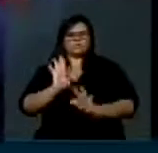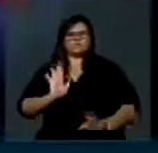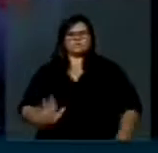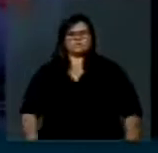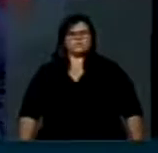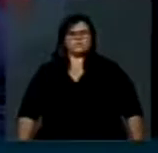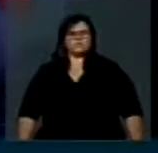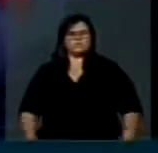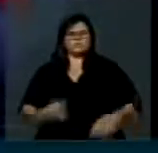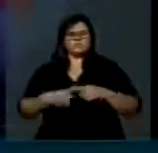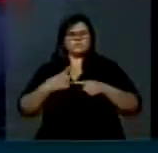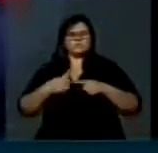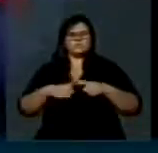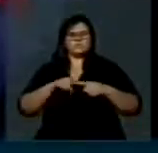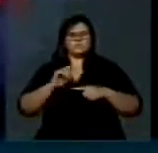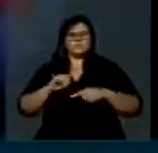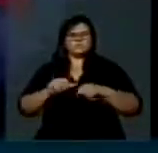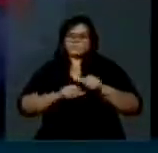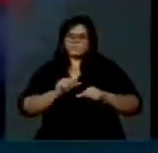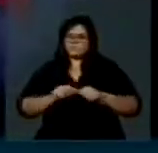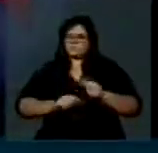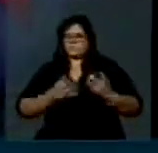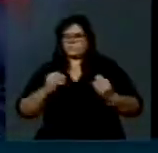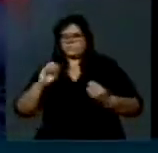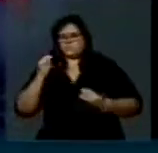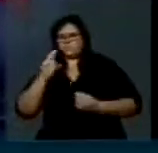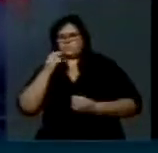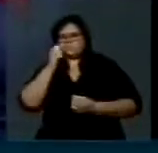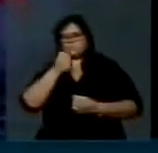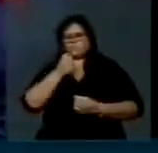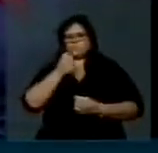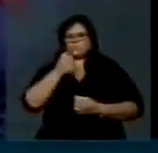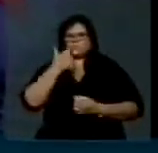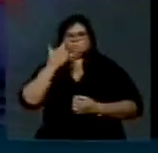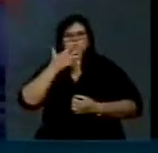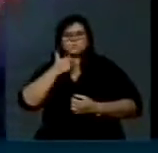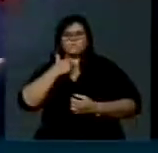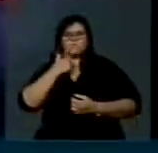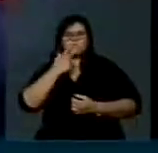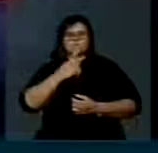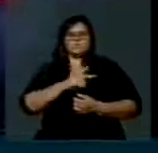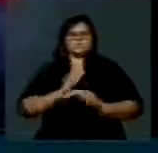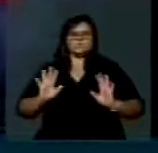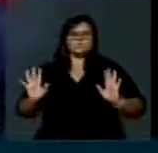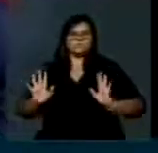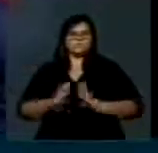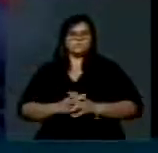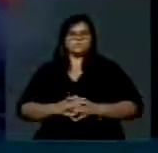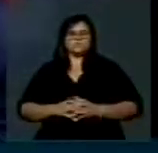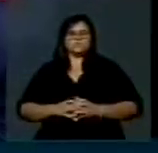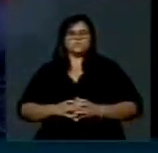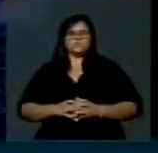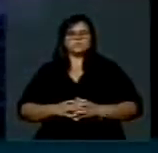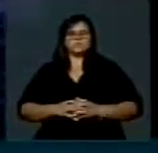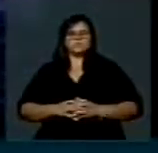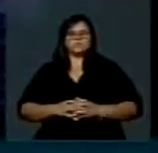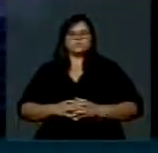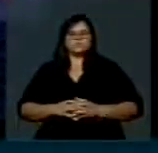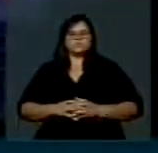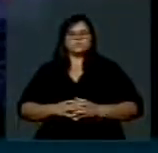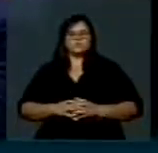se mudou muito ou pouco, eu só posso ver lendo o texto, senão vou estar dando razões ao Bismarck. Então eu acho que